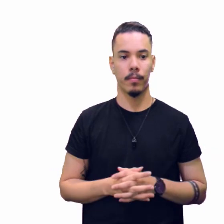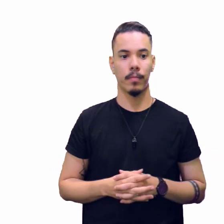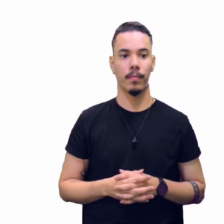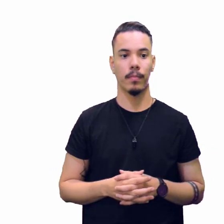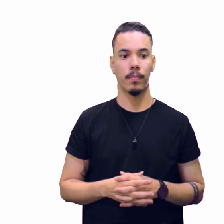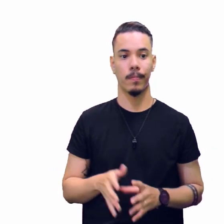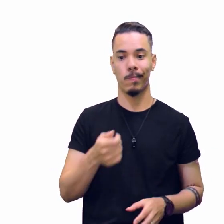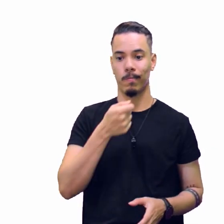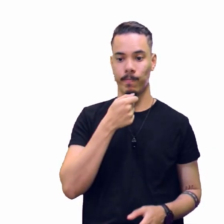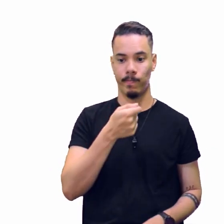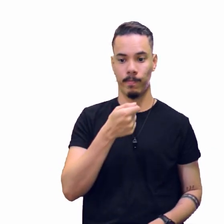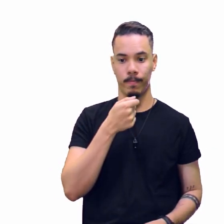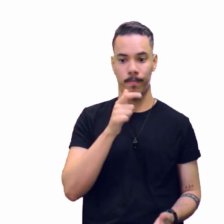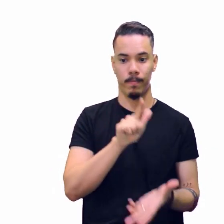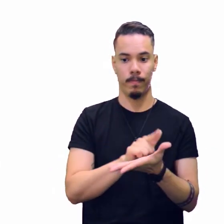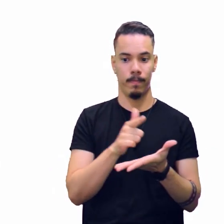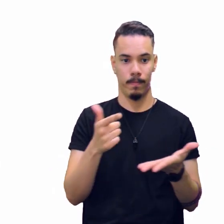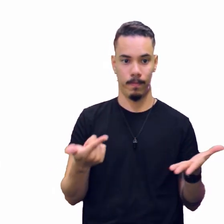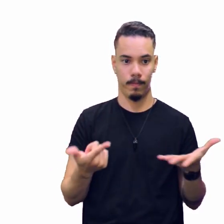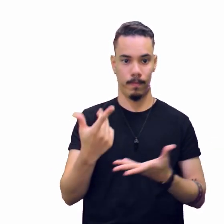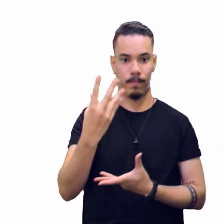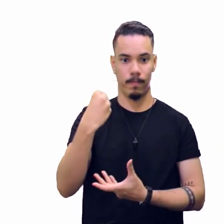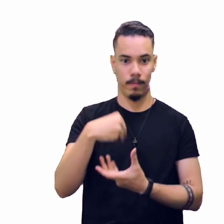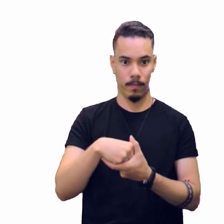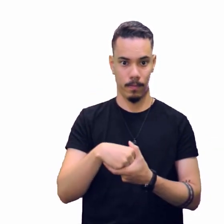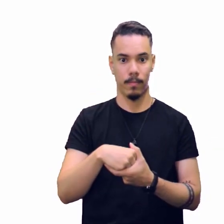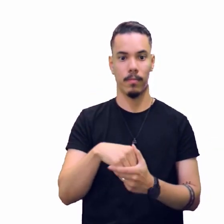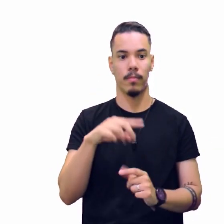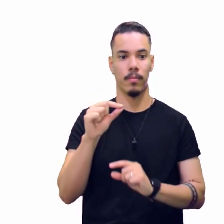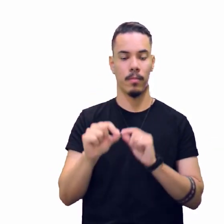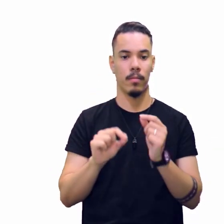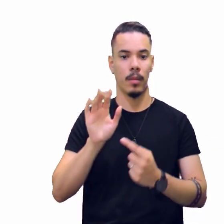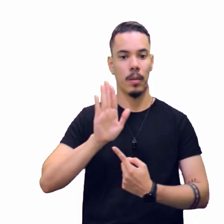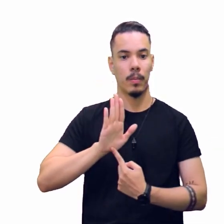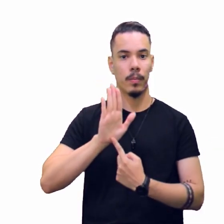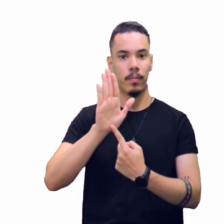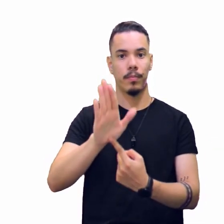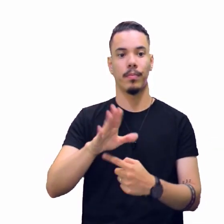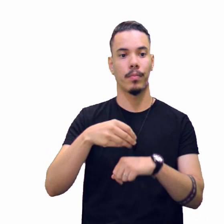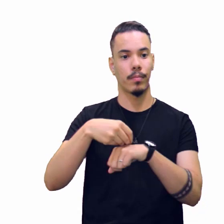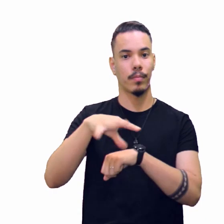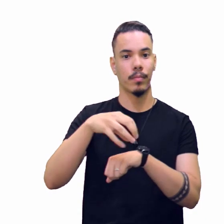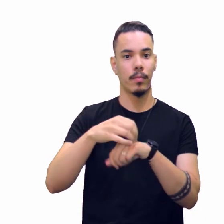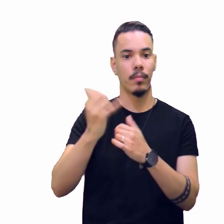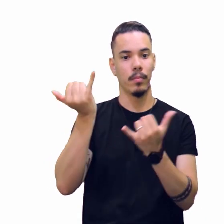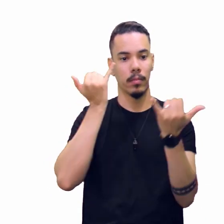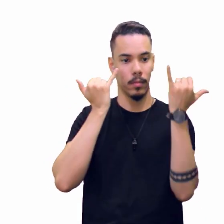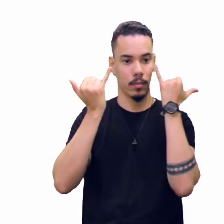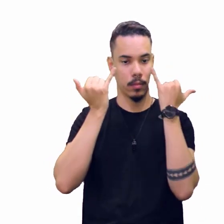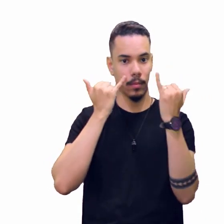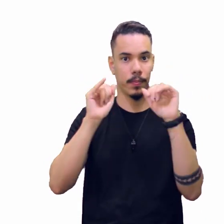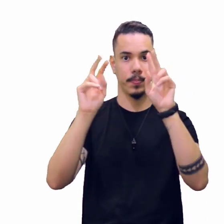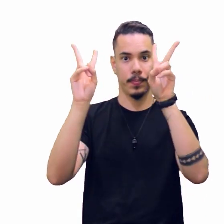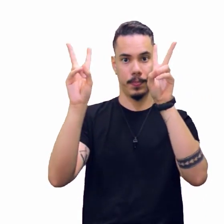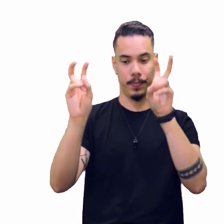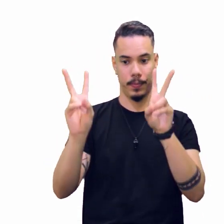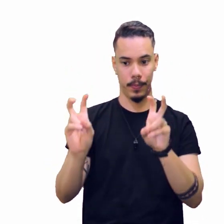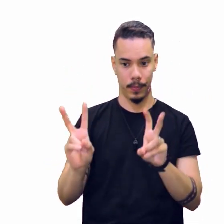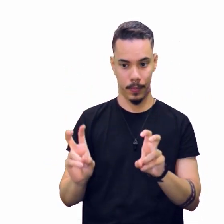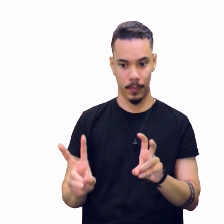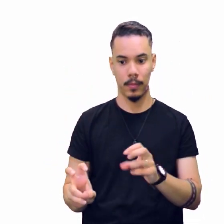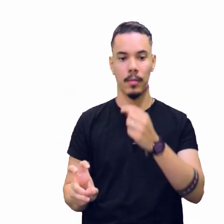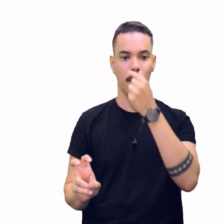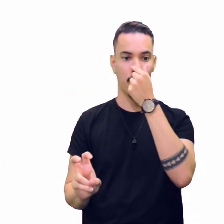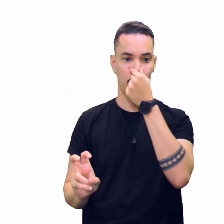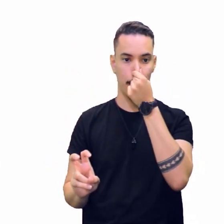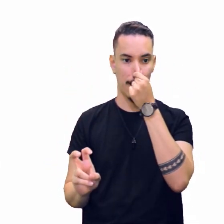é um gênero discursivo que se define por apresentar informações sobre temas específicos a